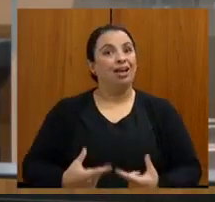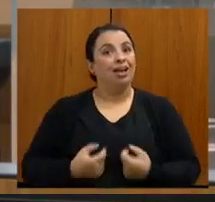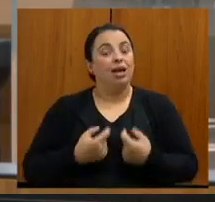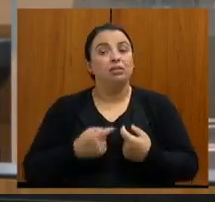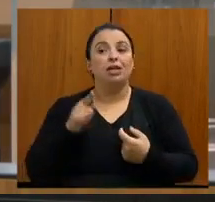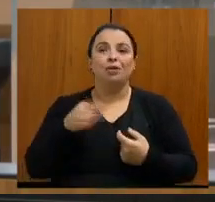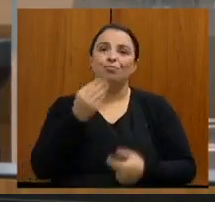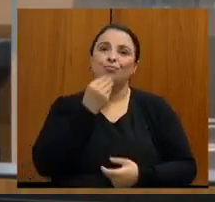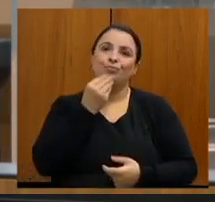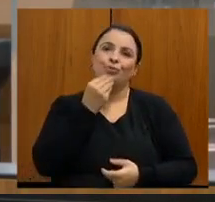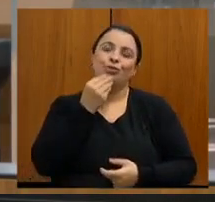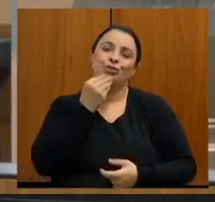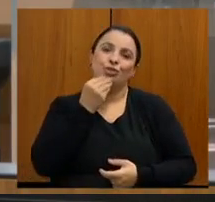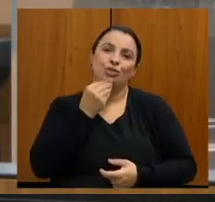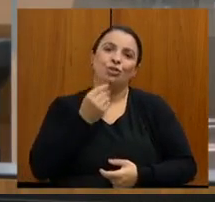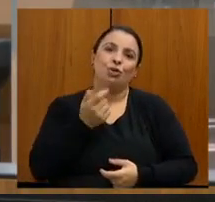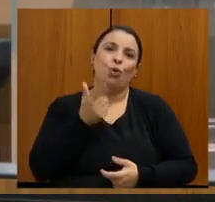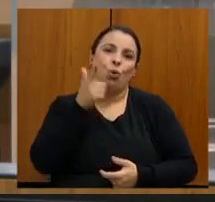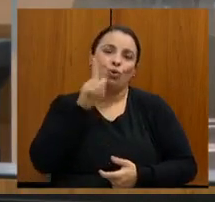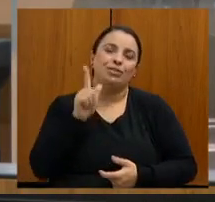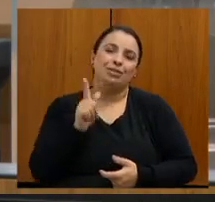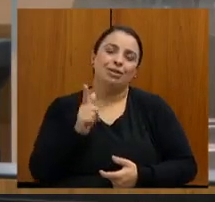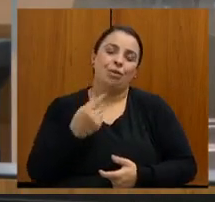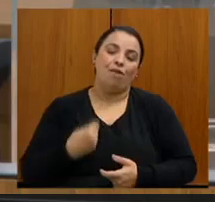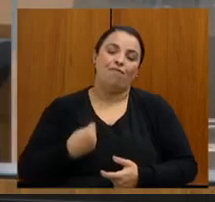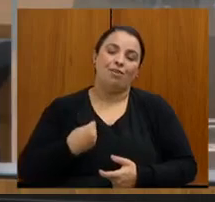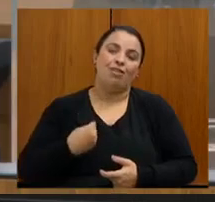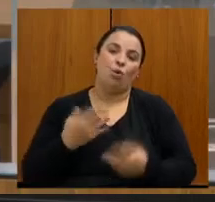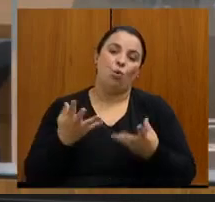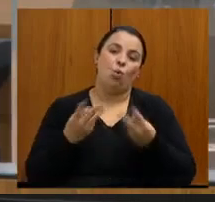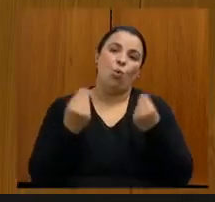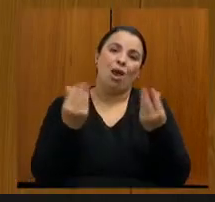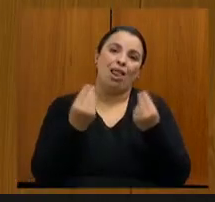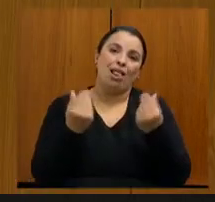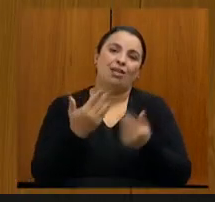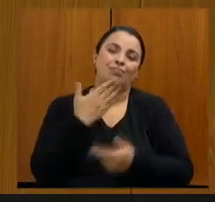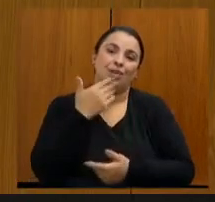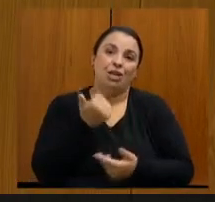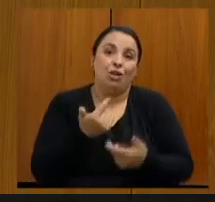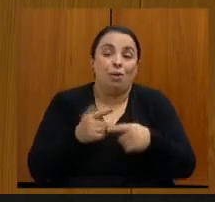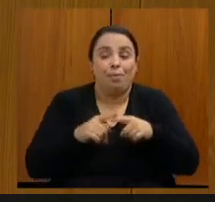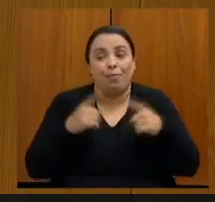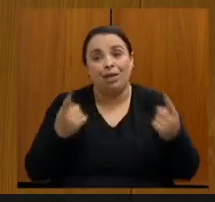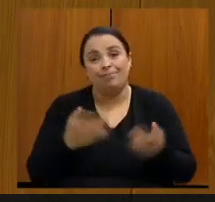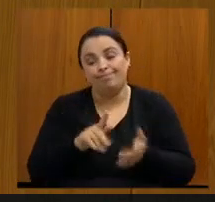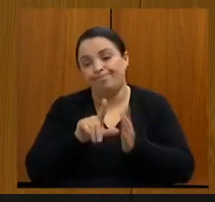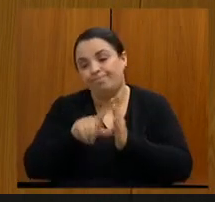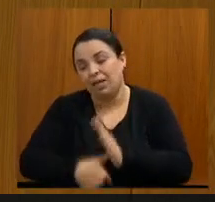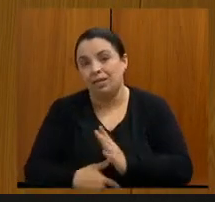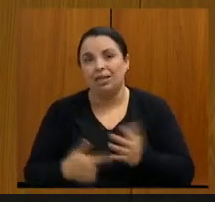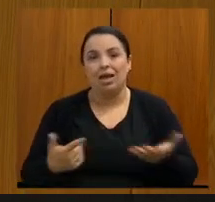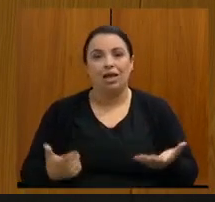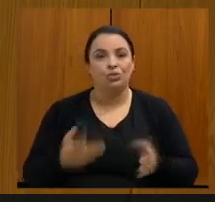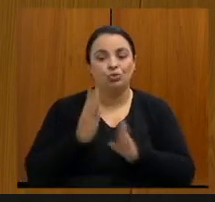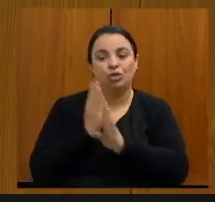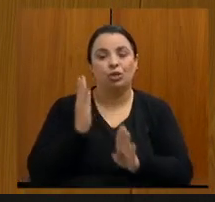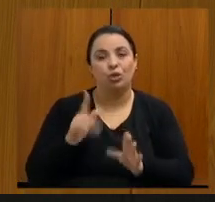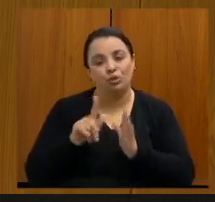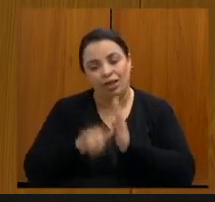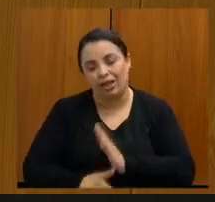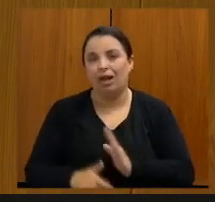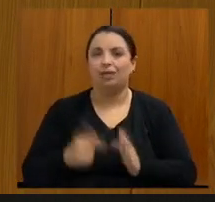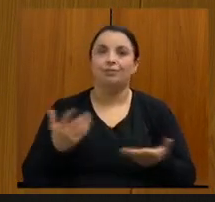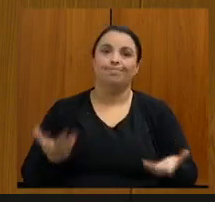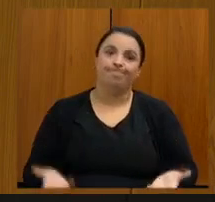precocemente, talvez ele tivesse uma condição de vida muito melhor. Então, é isso aí, a gente precisa realmente, passa